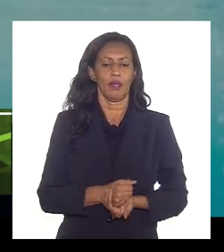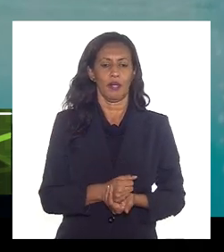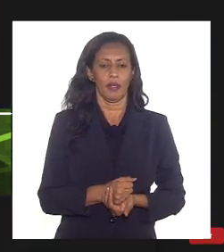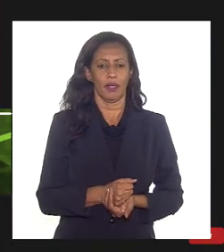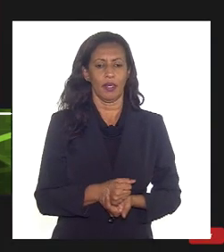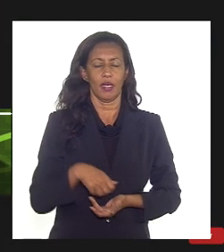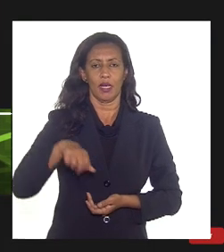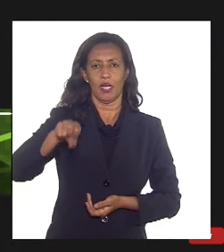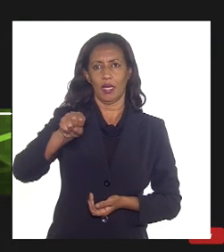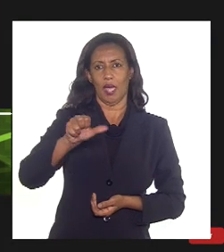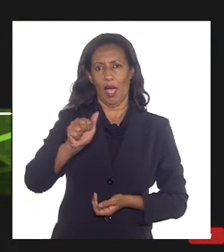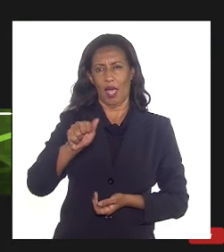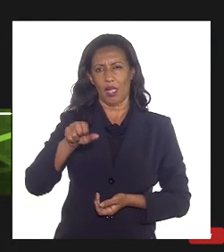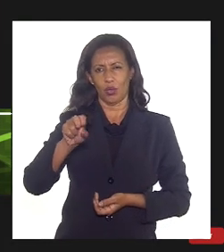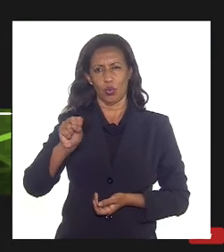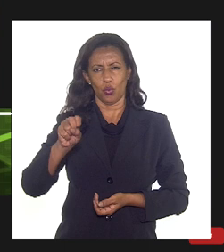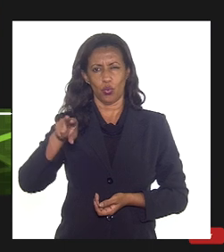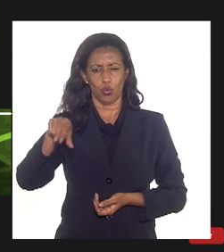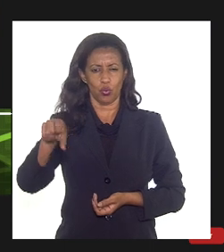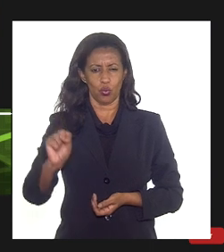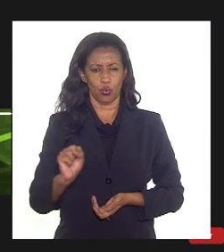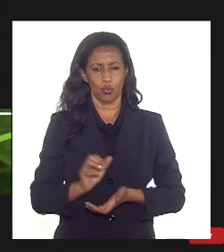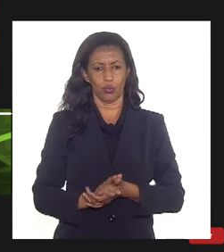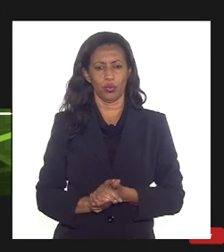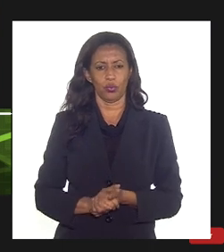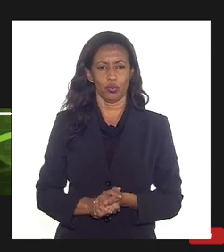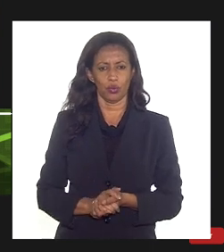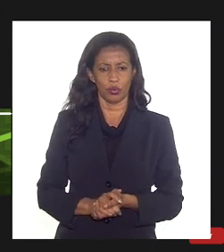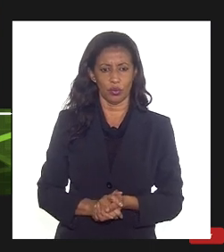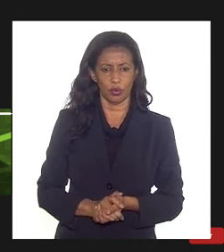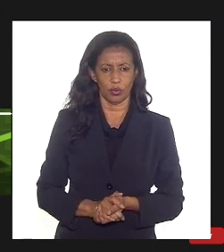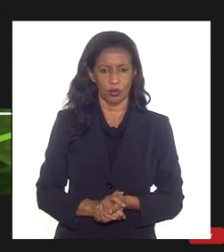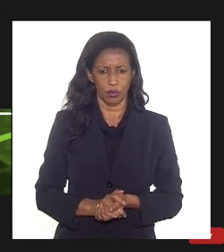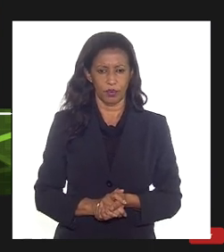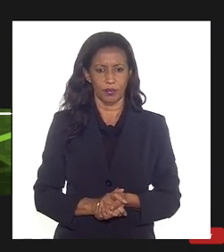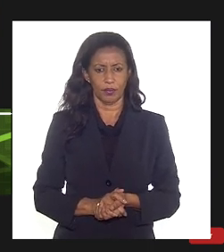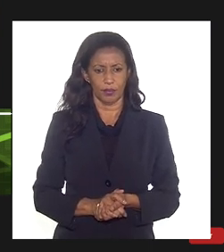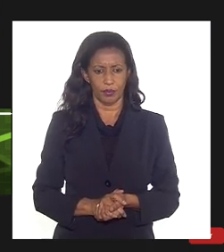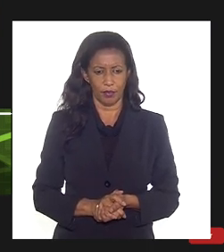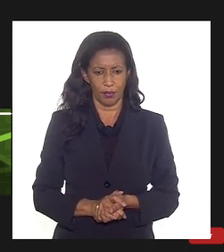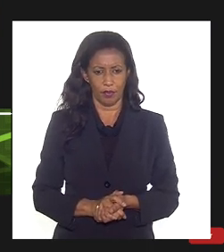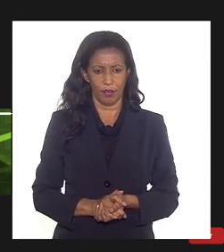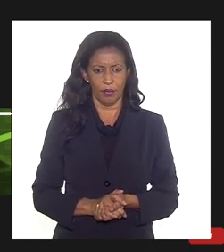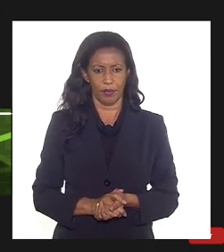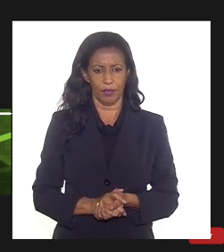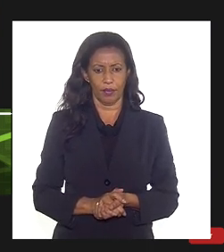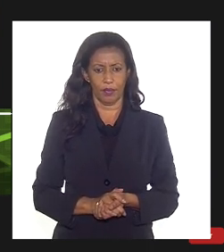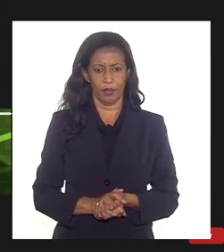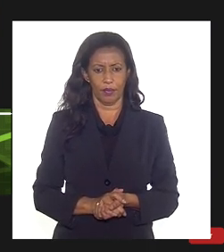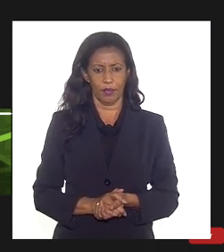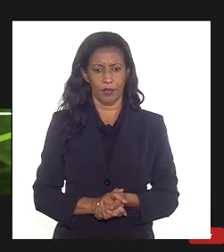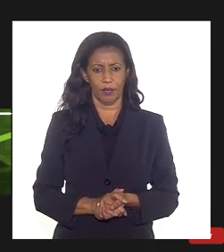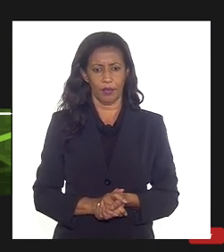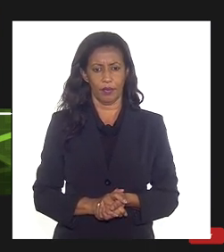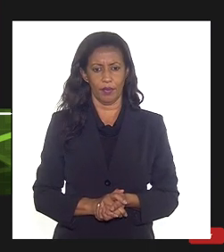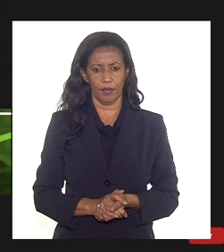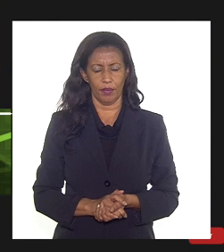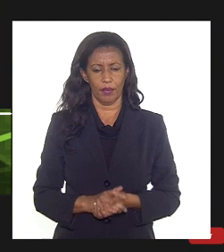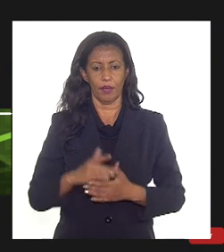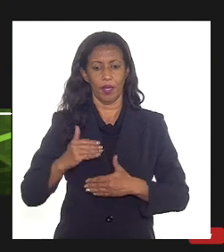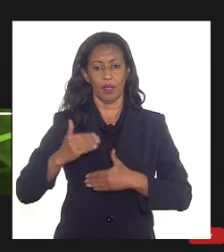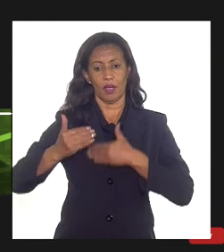também a questão dos custos operacionais ao longo da vida de um projeto tá na